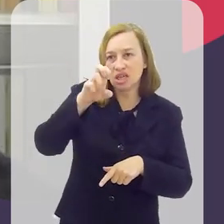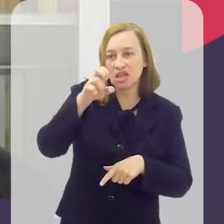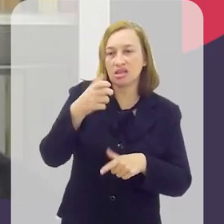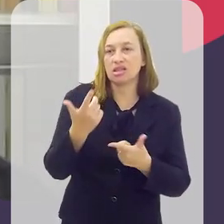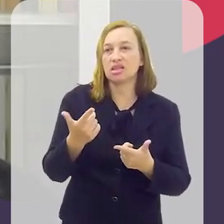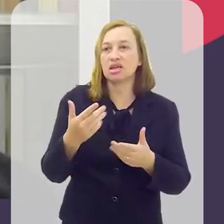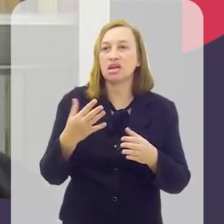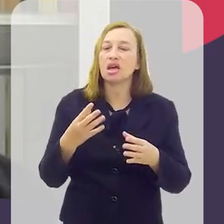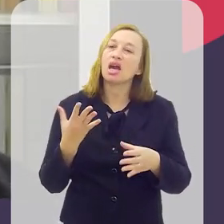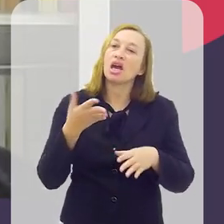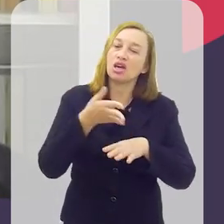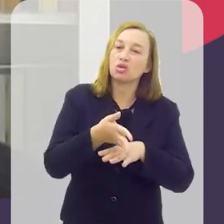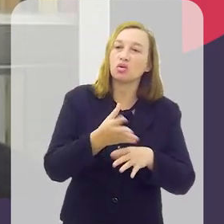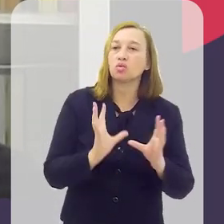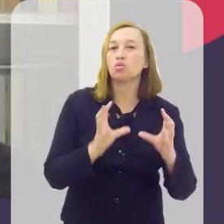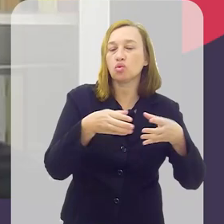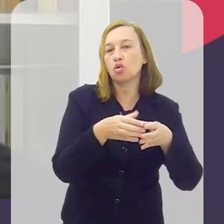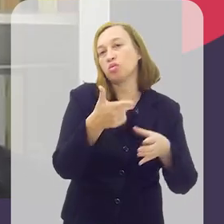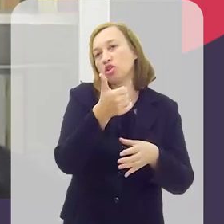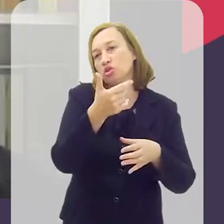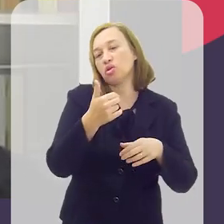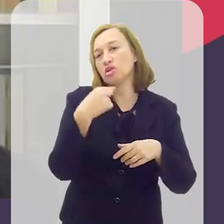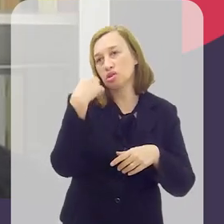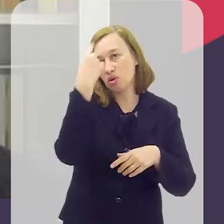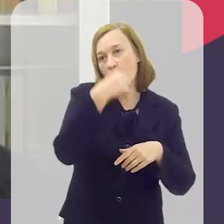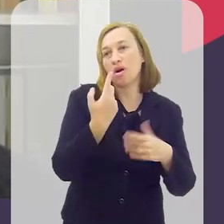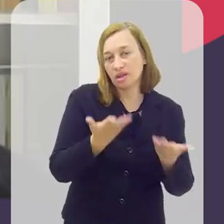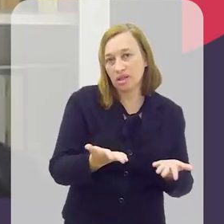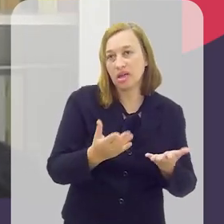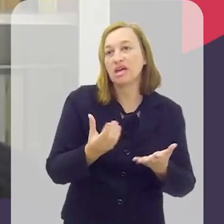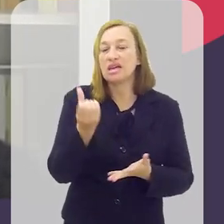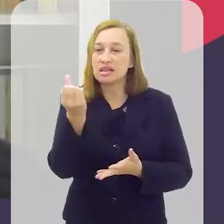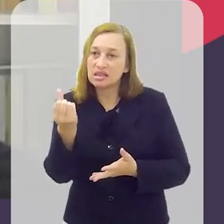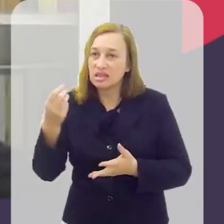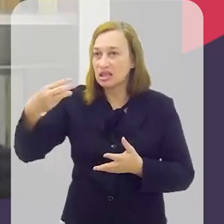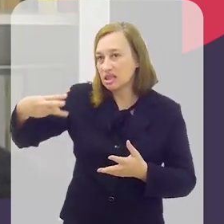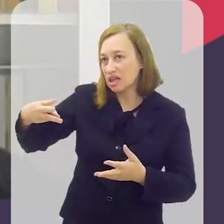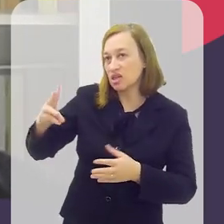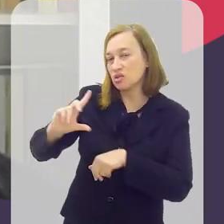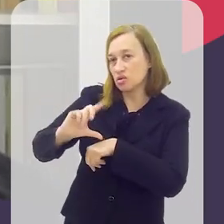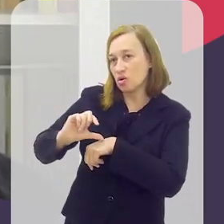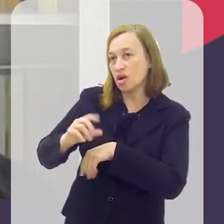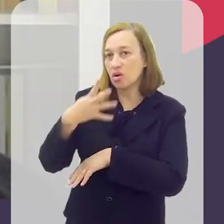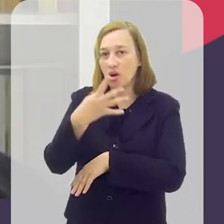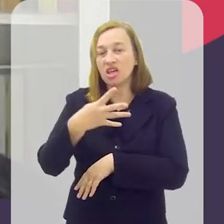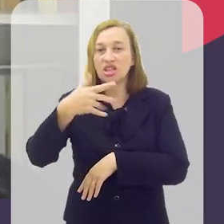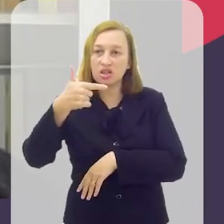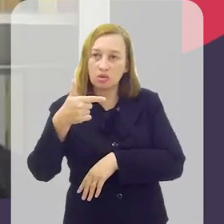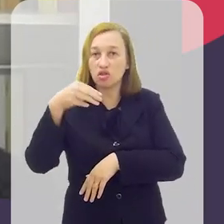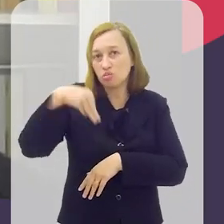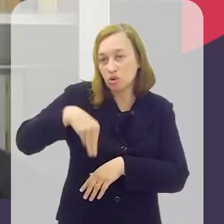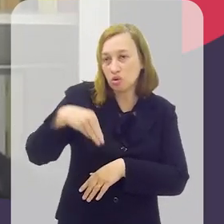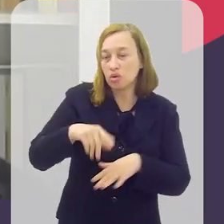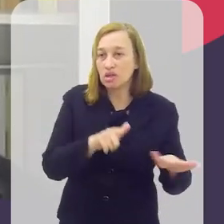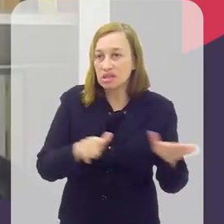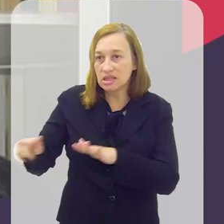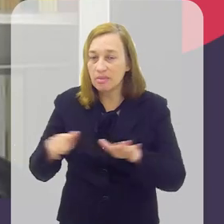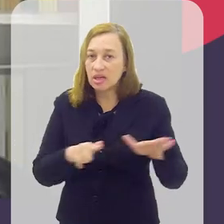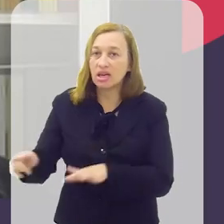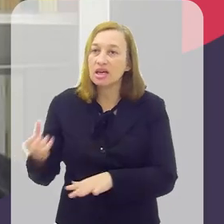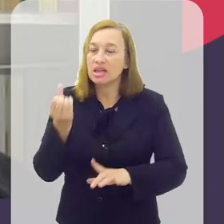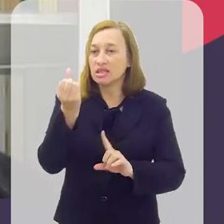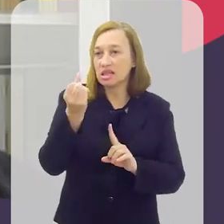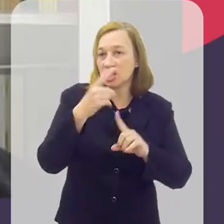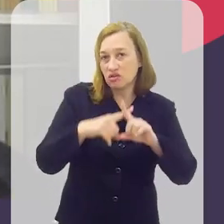entrando nesse grupo de 12 horas. Então essa média pode estar um pouquinho para baixo, né? De 63 horas e 42 minutos semanais, seis vezes por